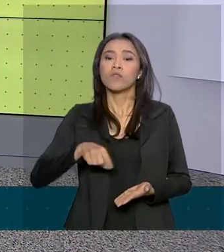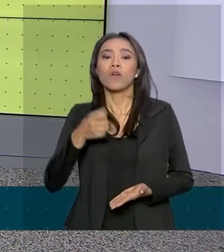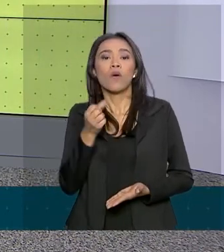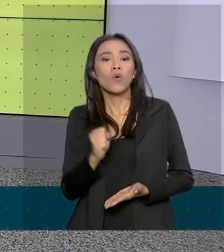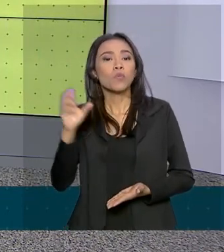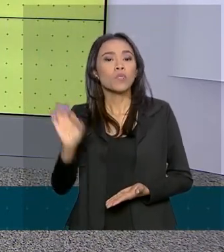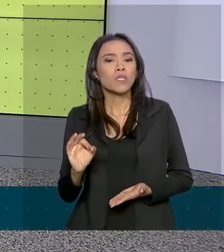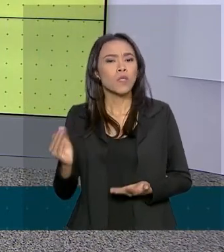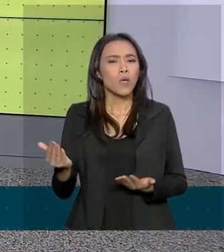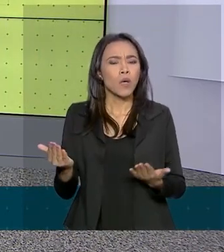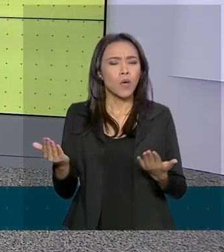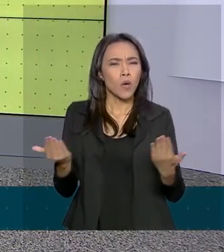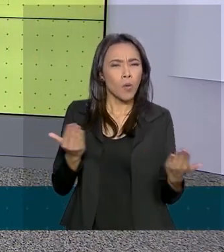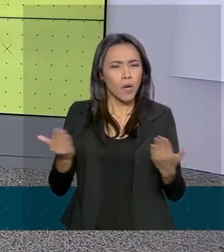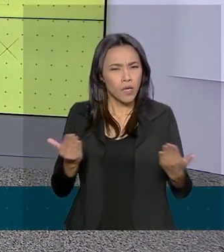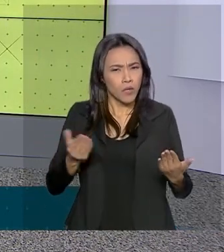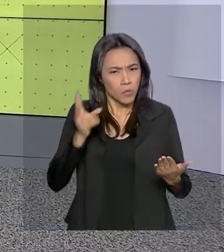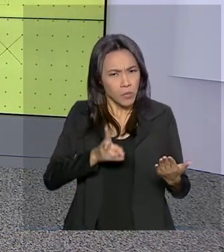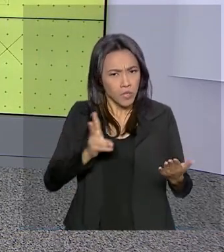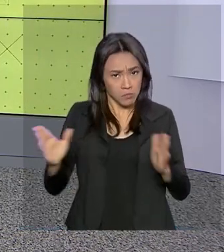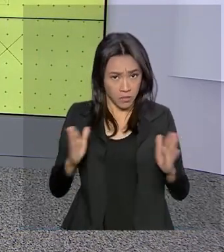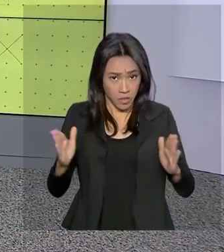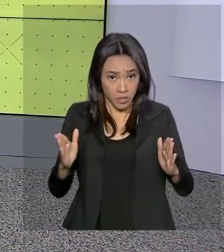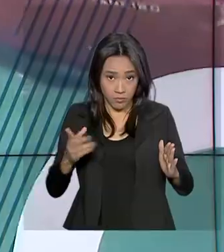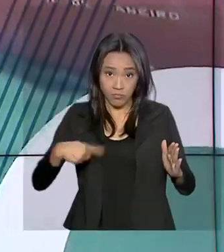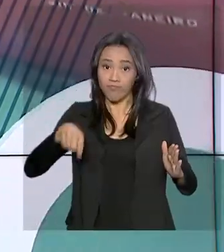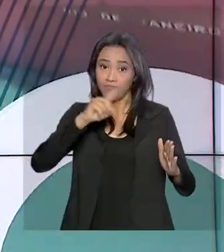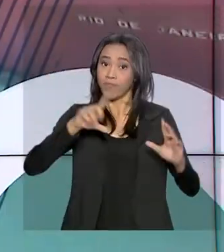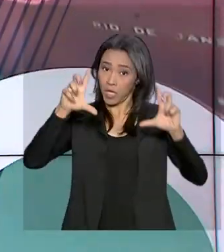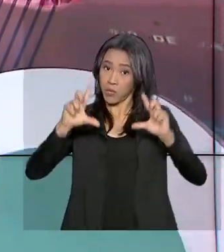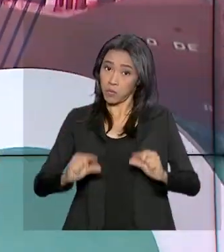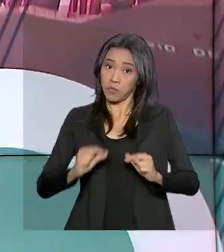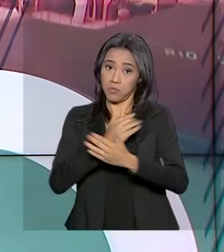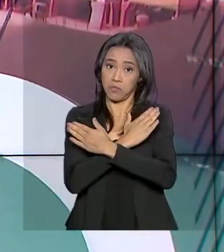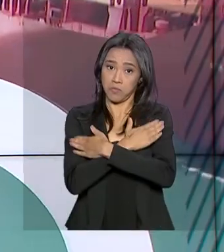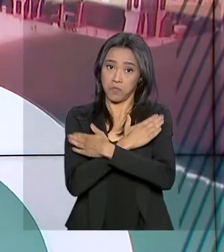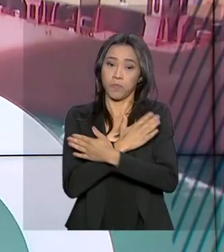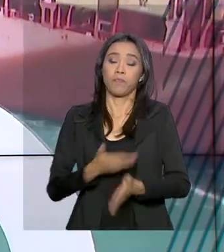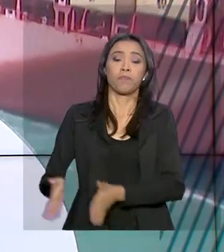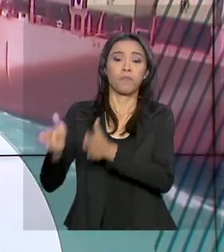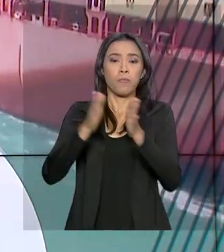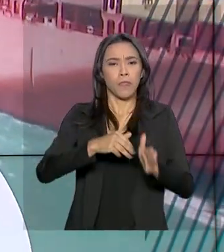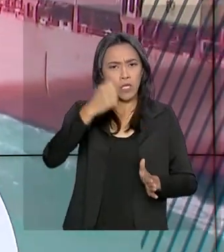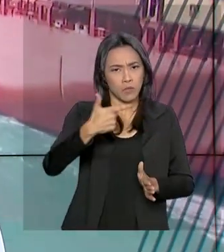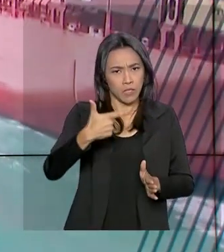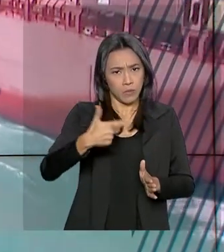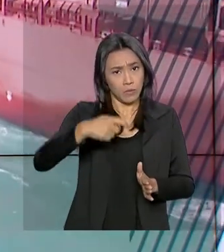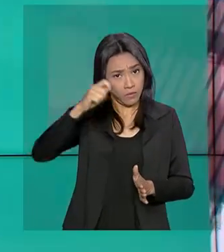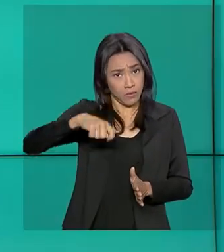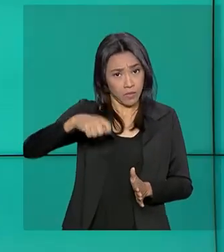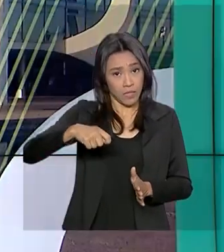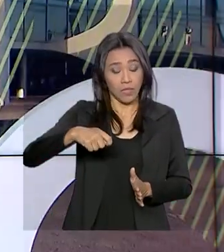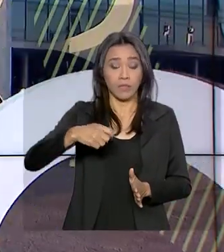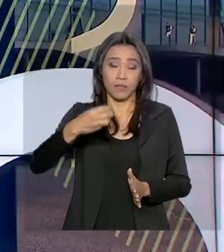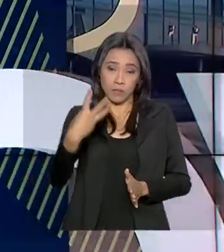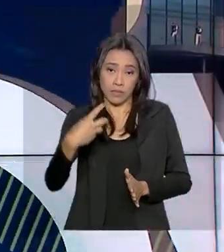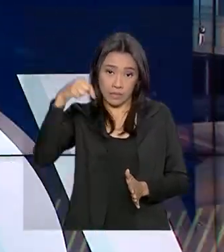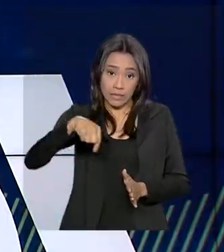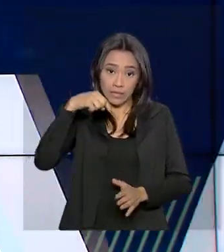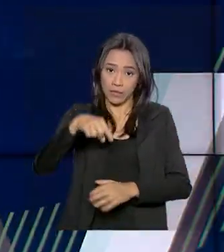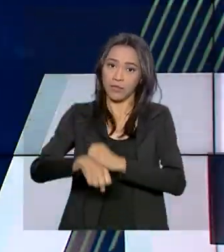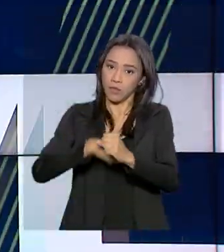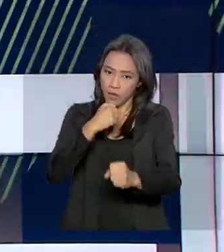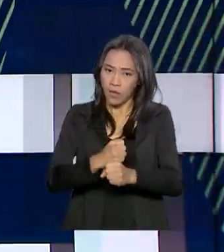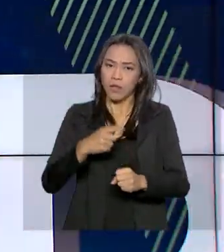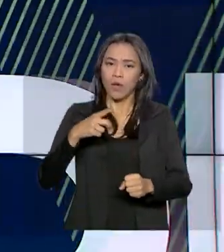relação ao período anterior, o desemprego também caiu. E no segundo trimestre deste ano, a economia também cresceu. O PIB